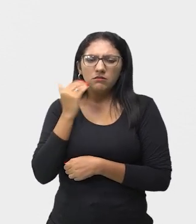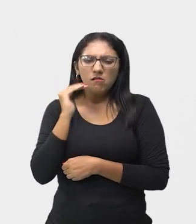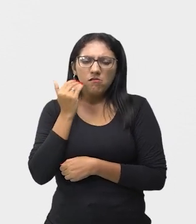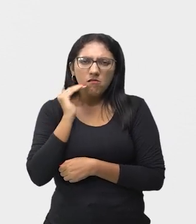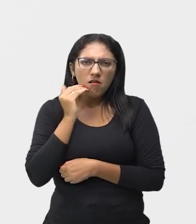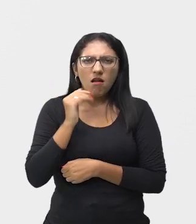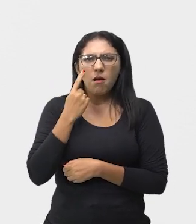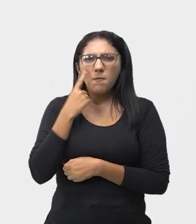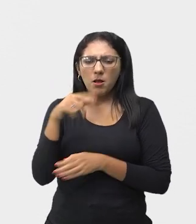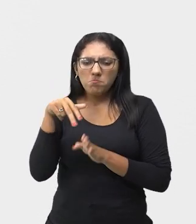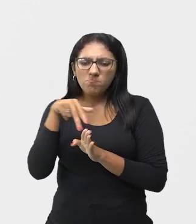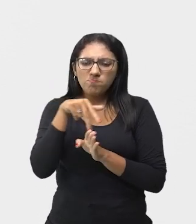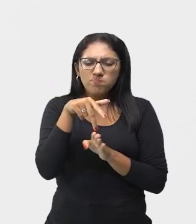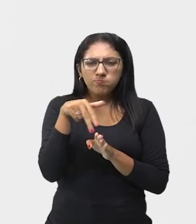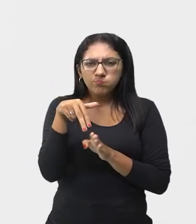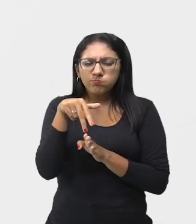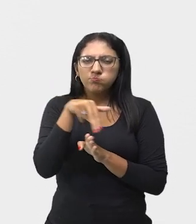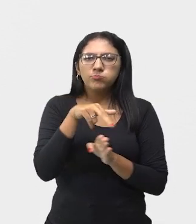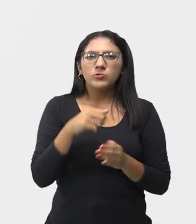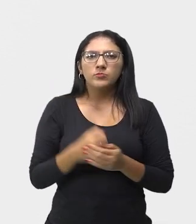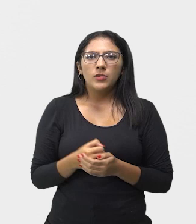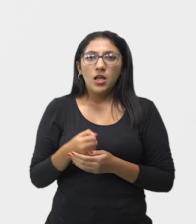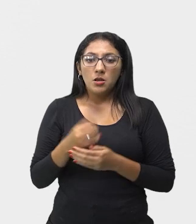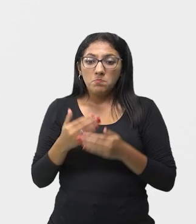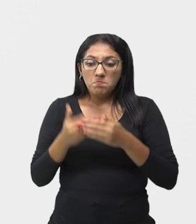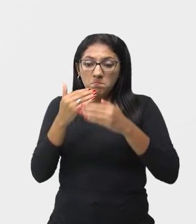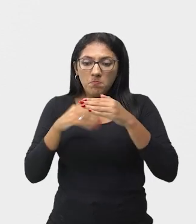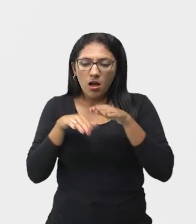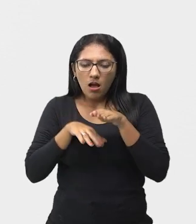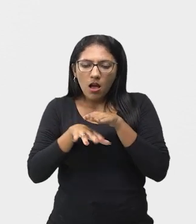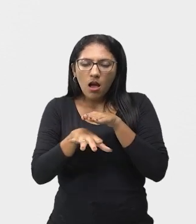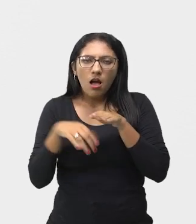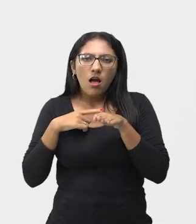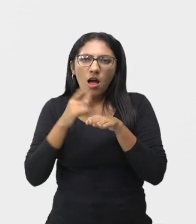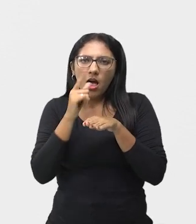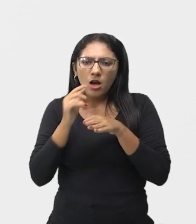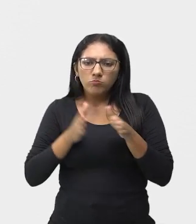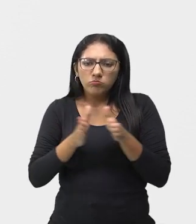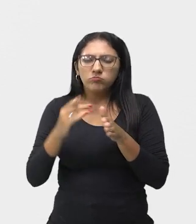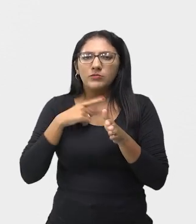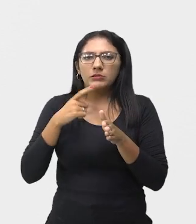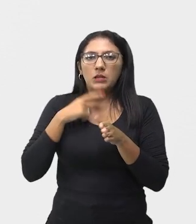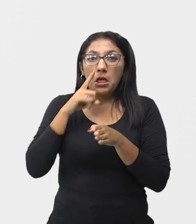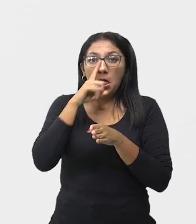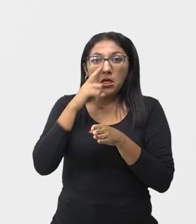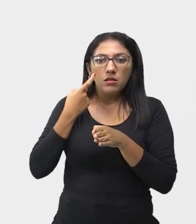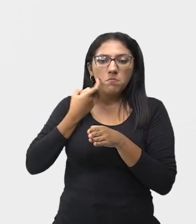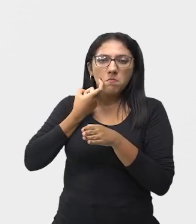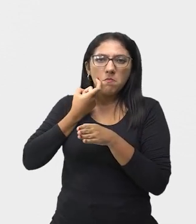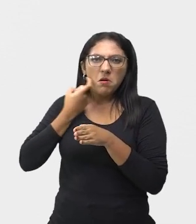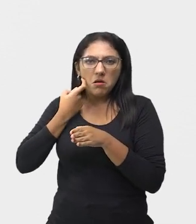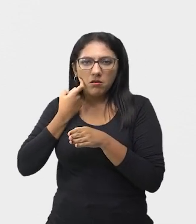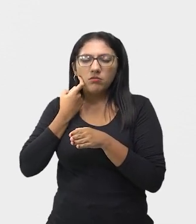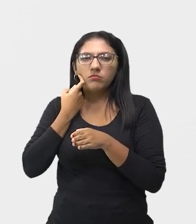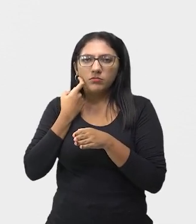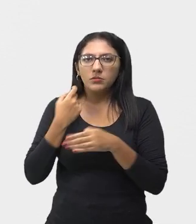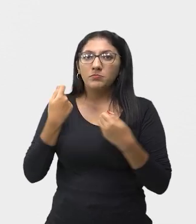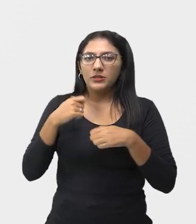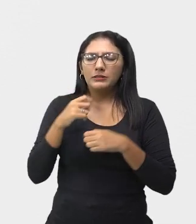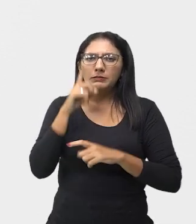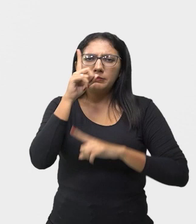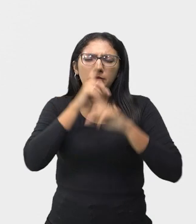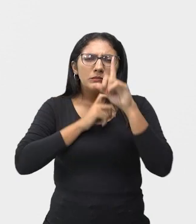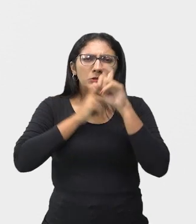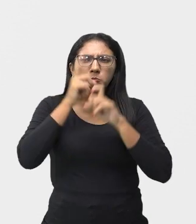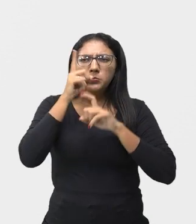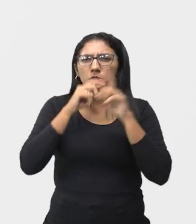desviar do buraco, certo? E um rio ali cheio de piranha. Então, eles têm que expressar ali, é medo, certo? No rosto, então